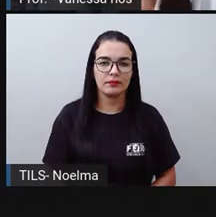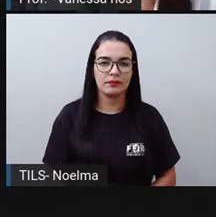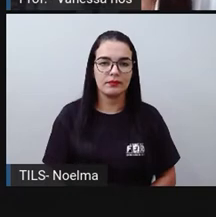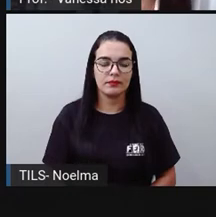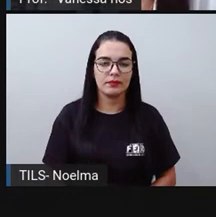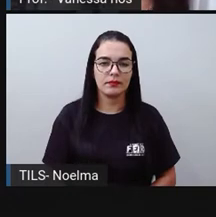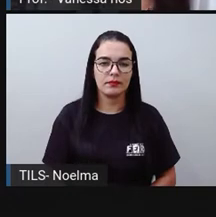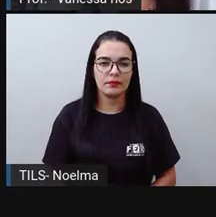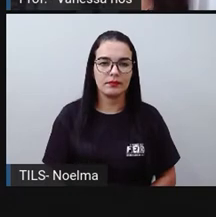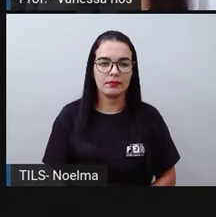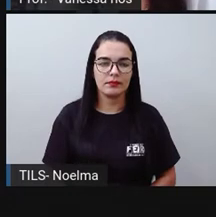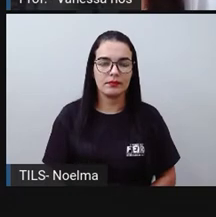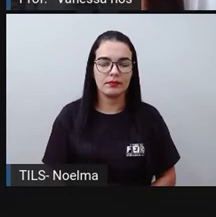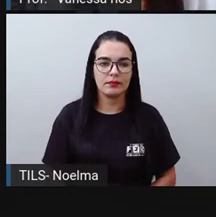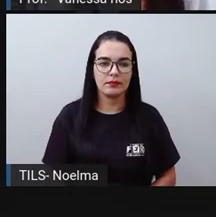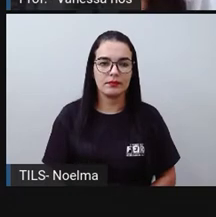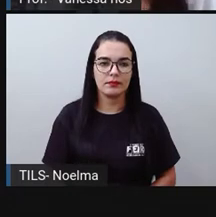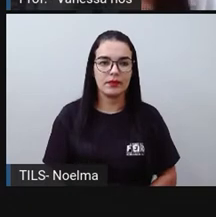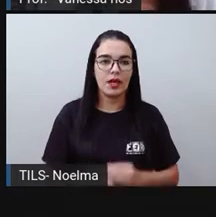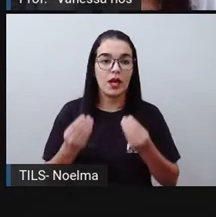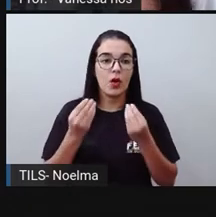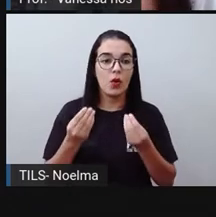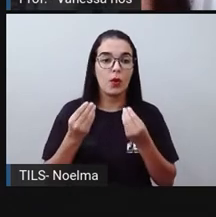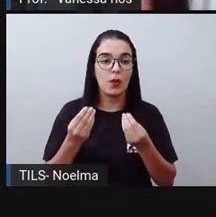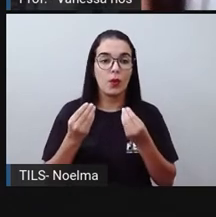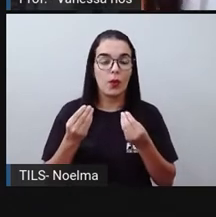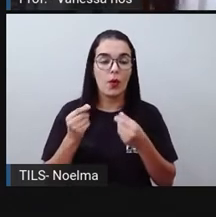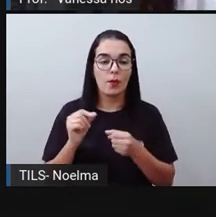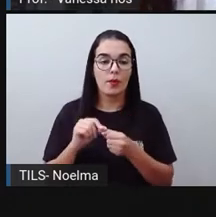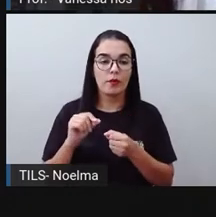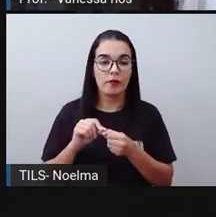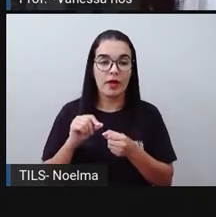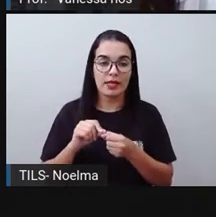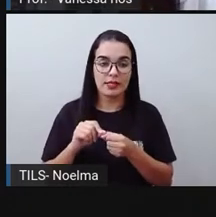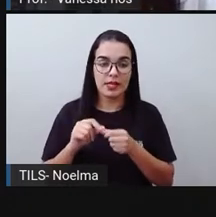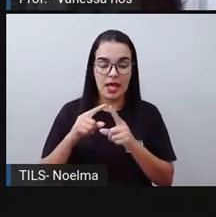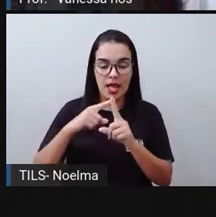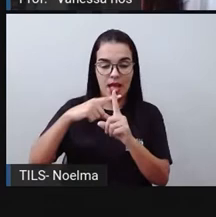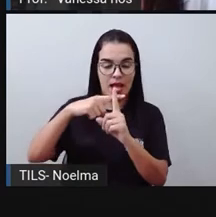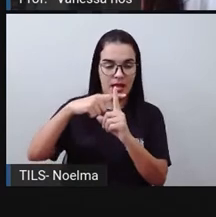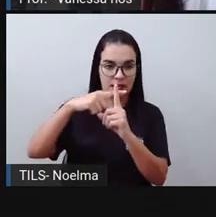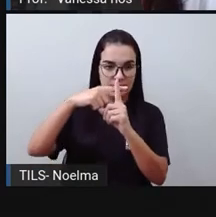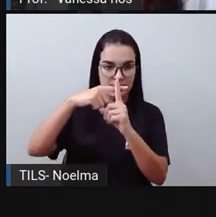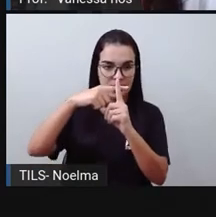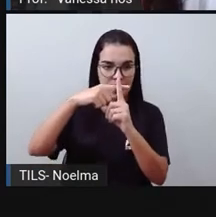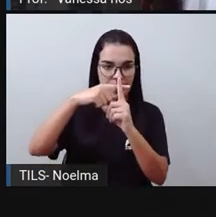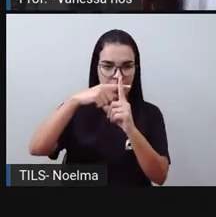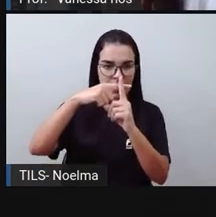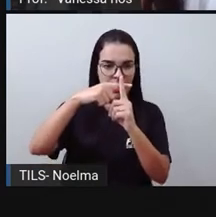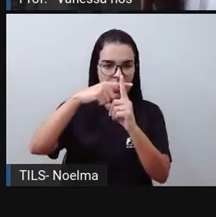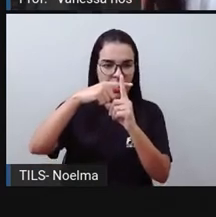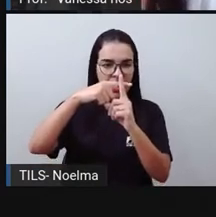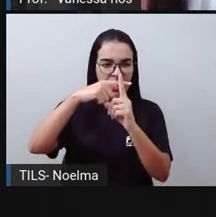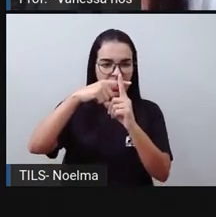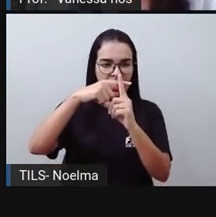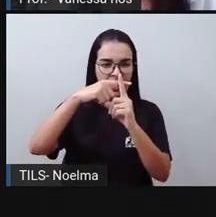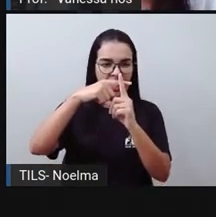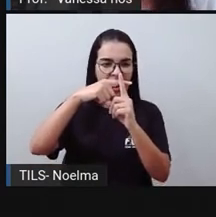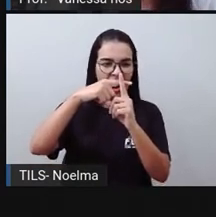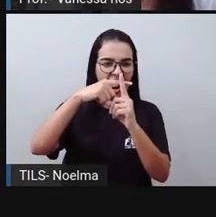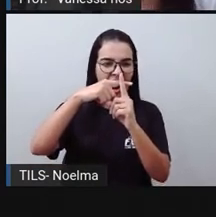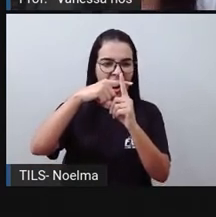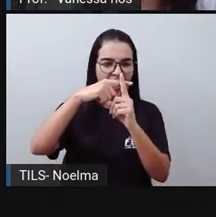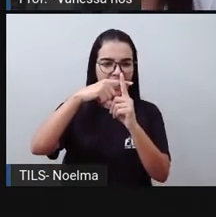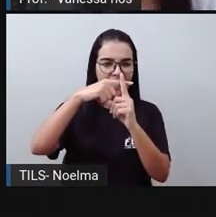Então, como é que a gente faz para calcular a adição, não é? Para realizar a operação de adição, não é necessário recorrer